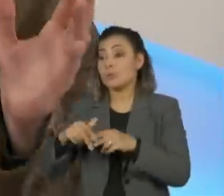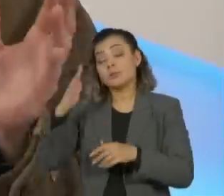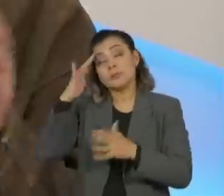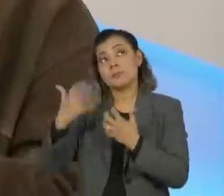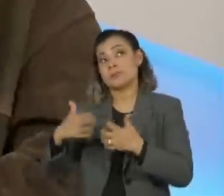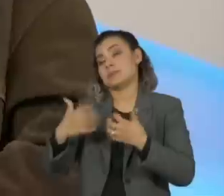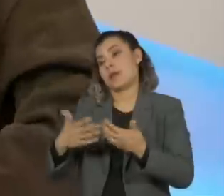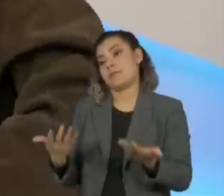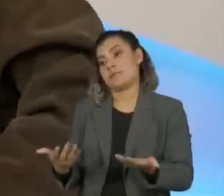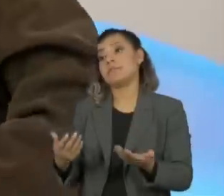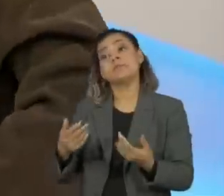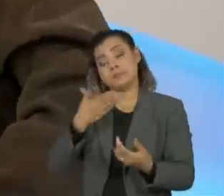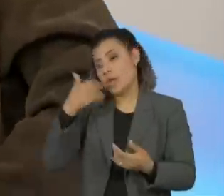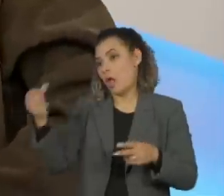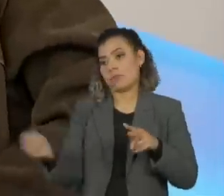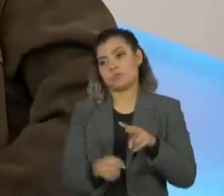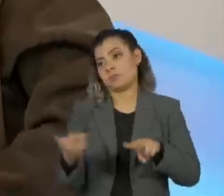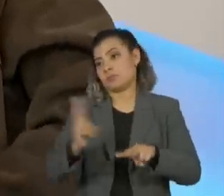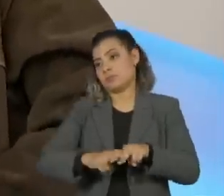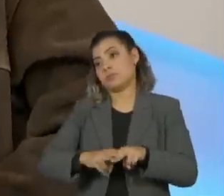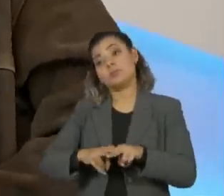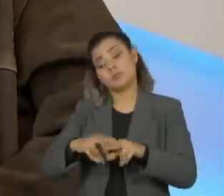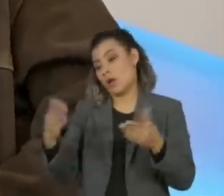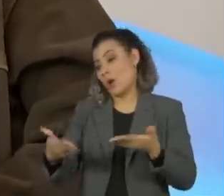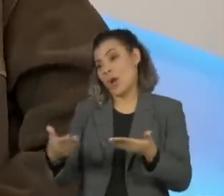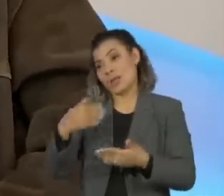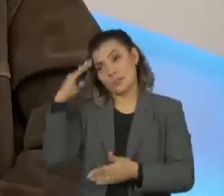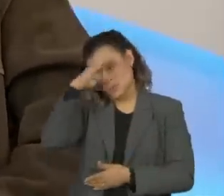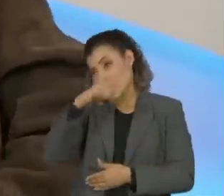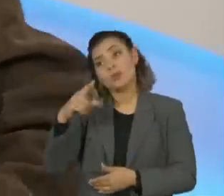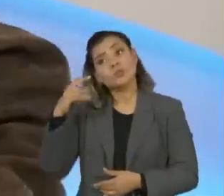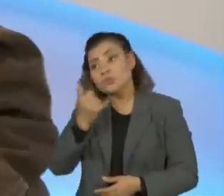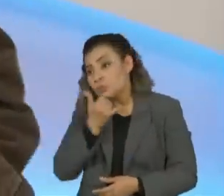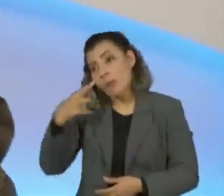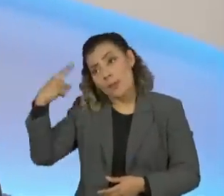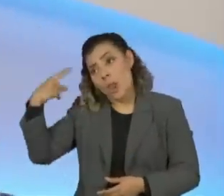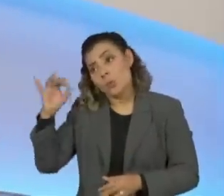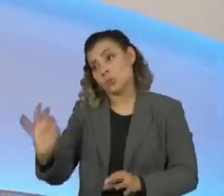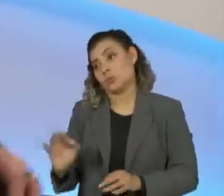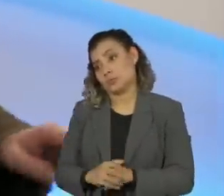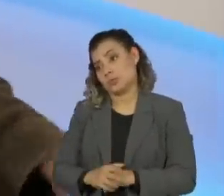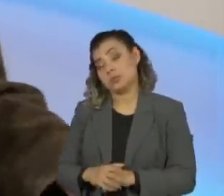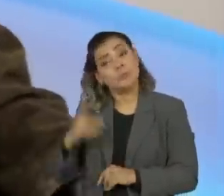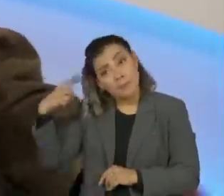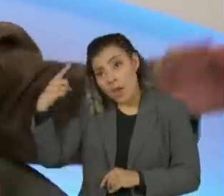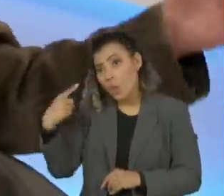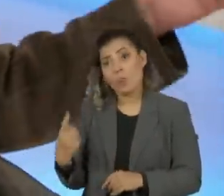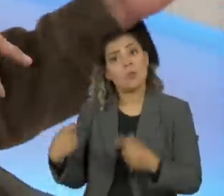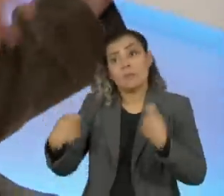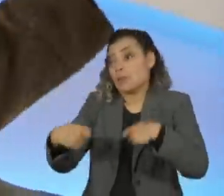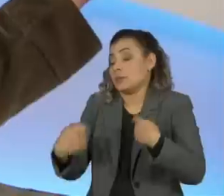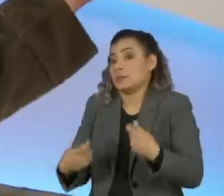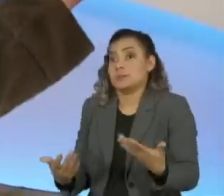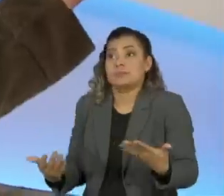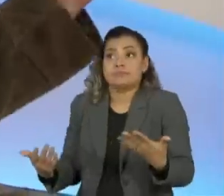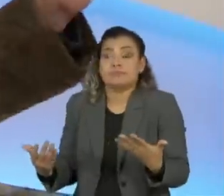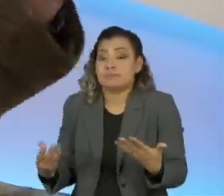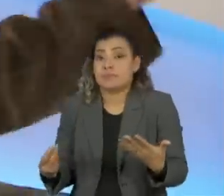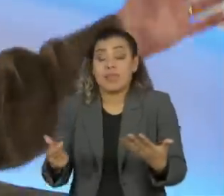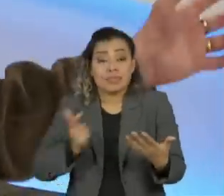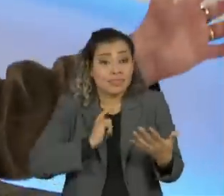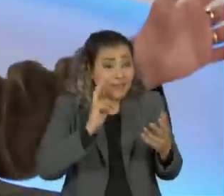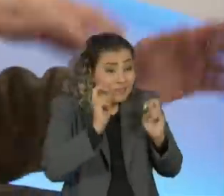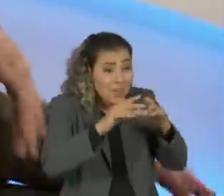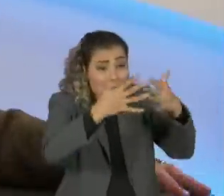tudo isso, mas tentar a interdição imediata desse cara, que é maluco e a gente pode ter, já, além de todas as agruras,